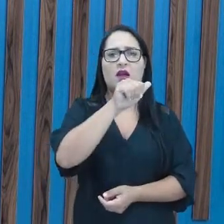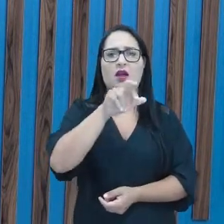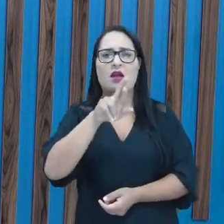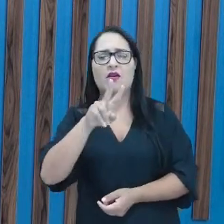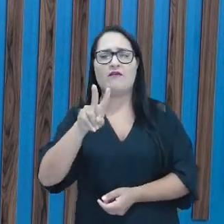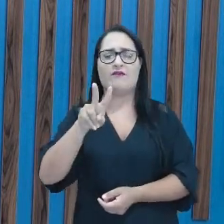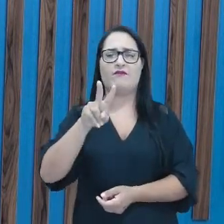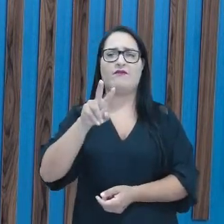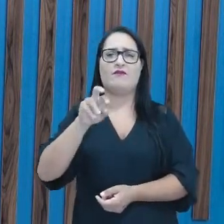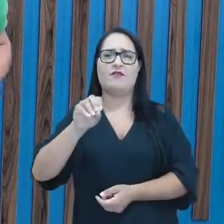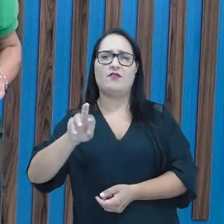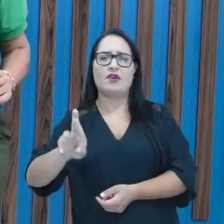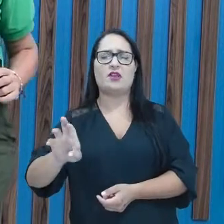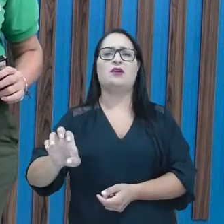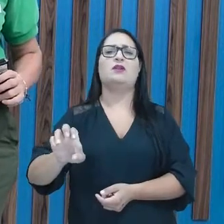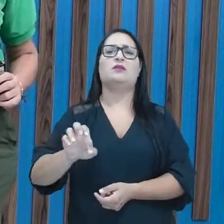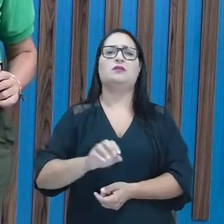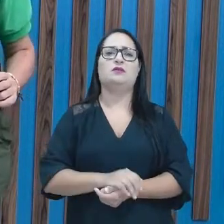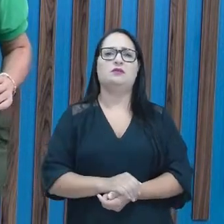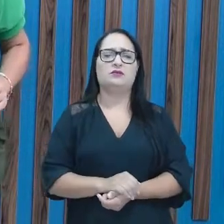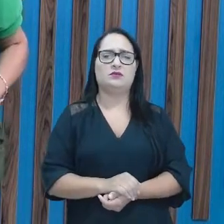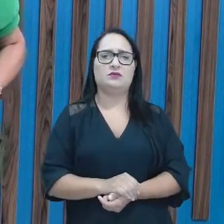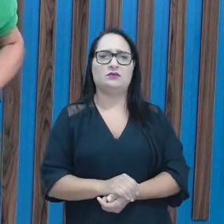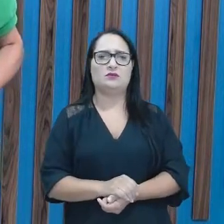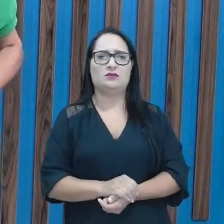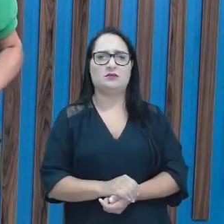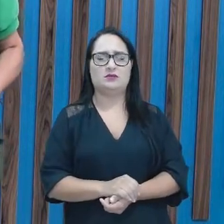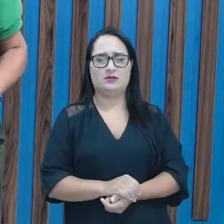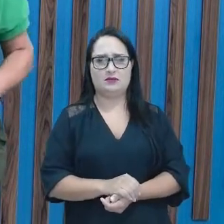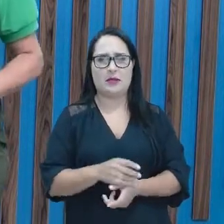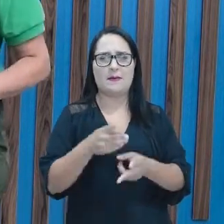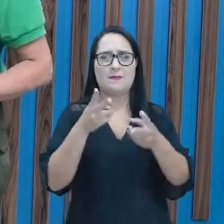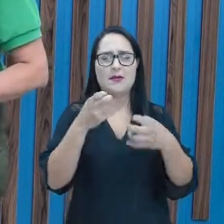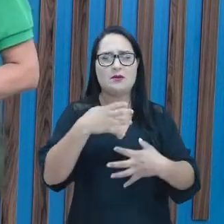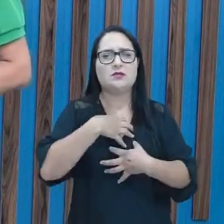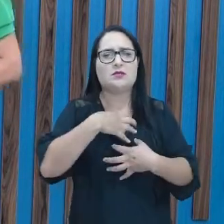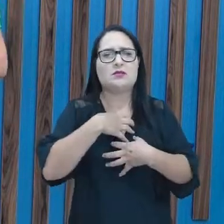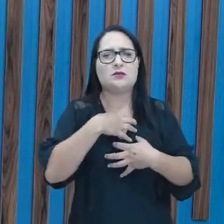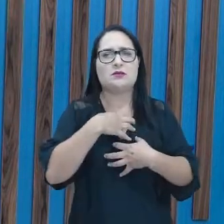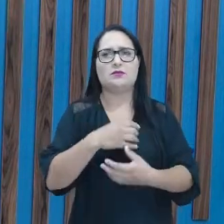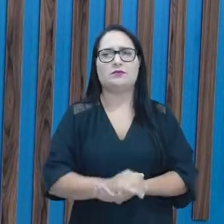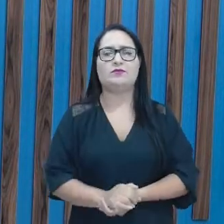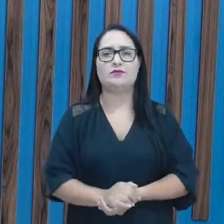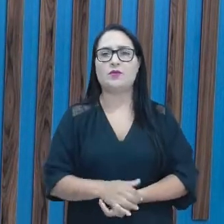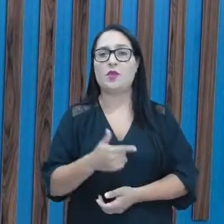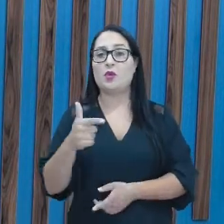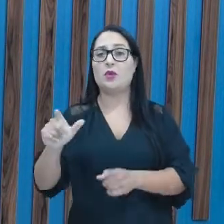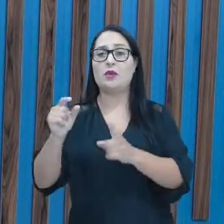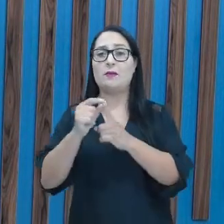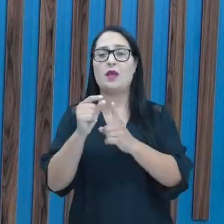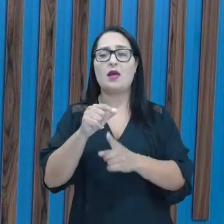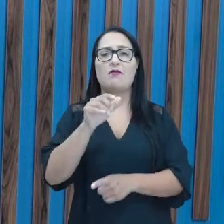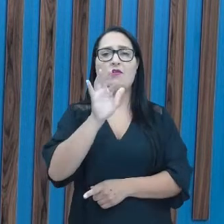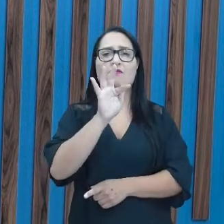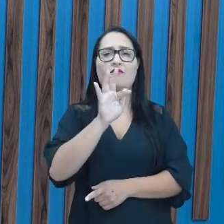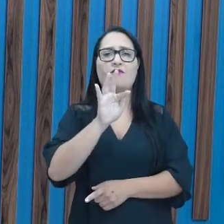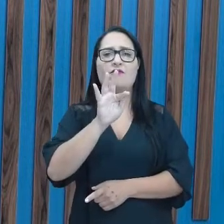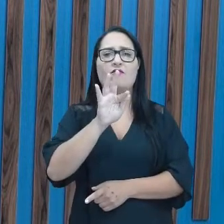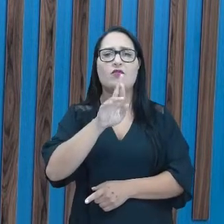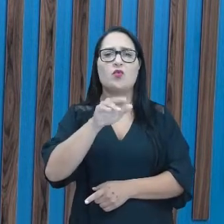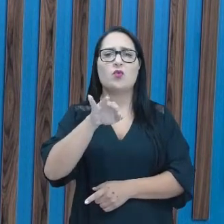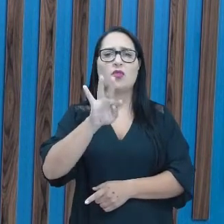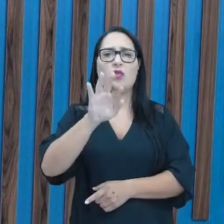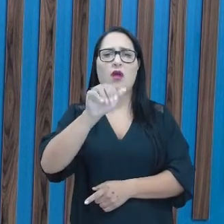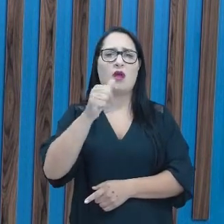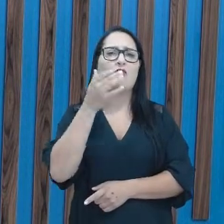Perceba o som do R e do V, árvore, fruta, você escuta o som do F e do